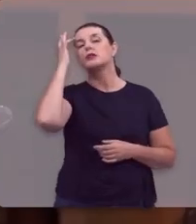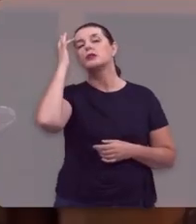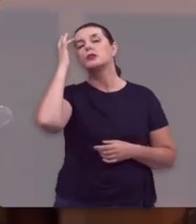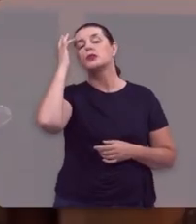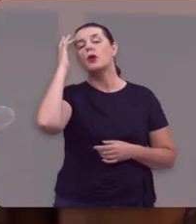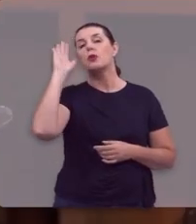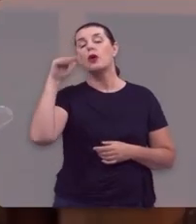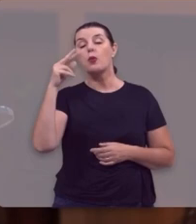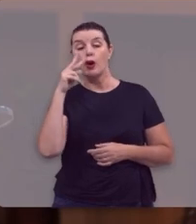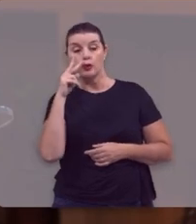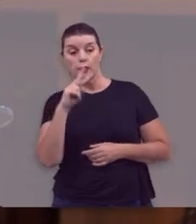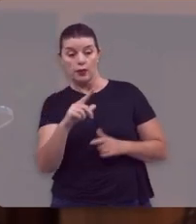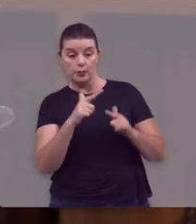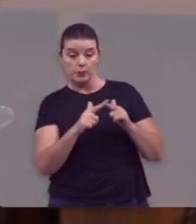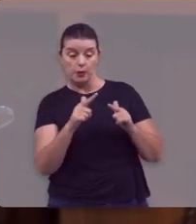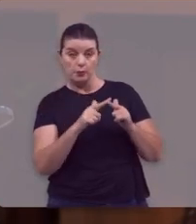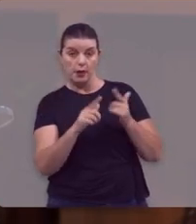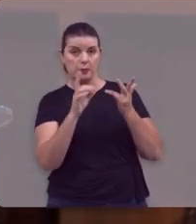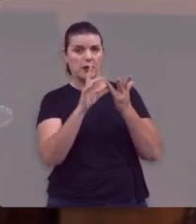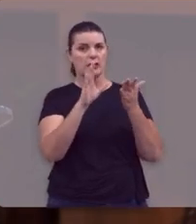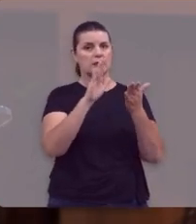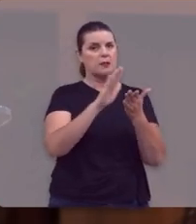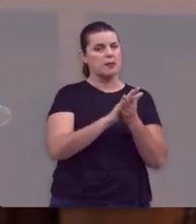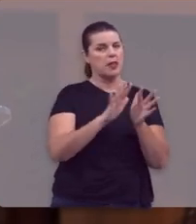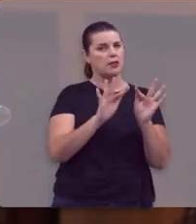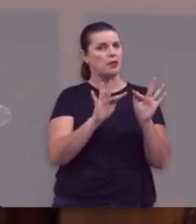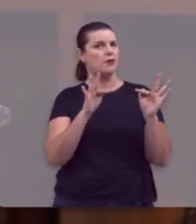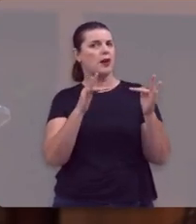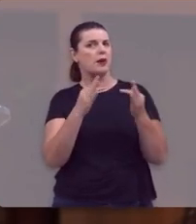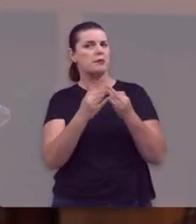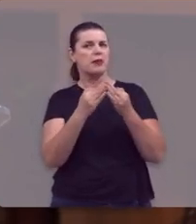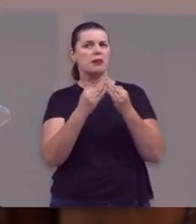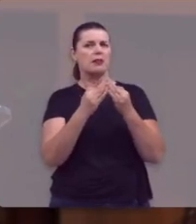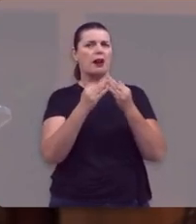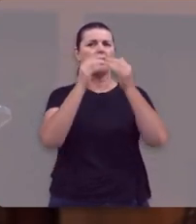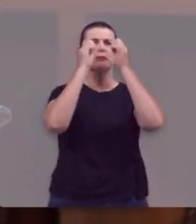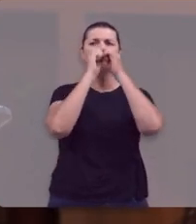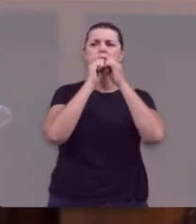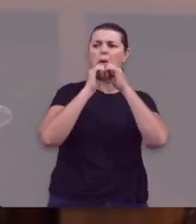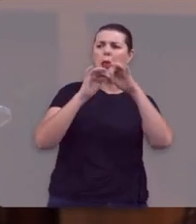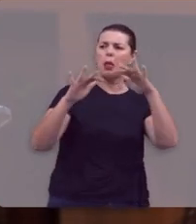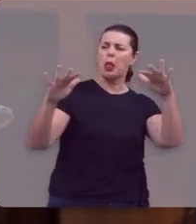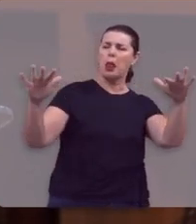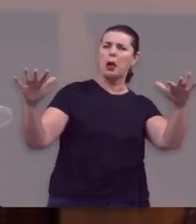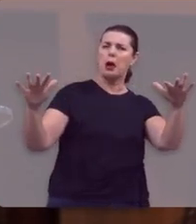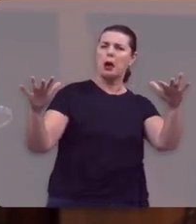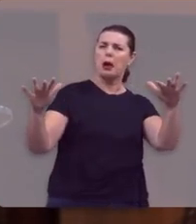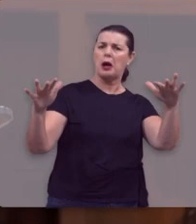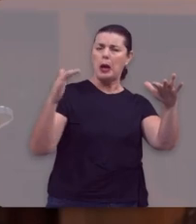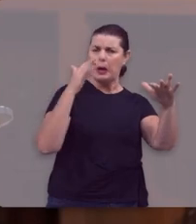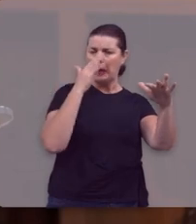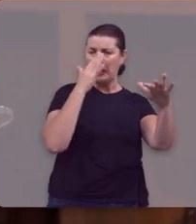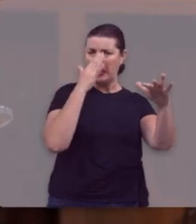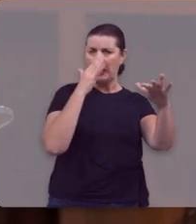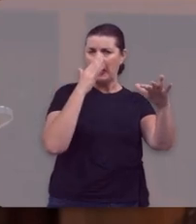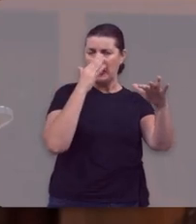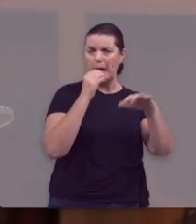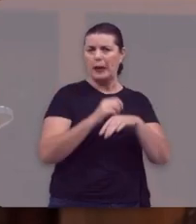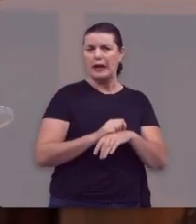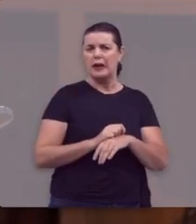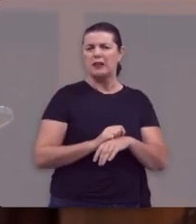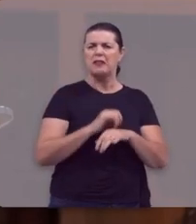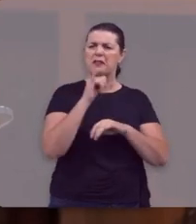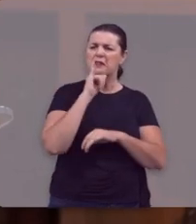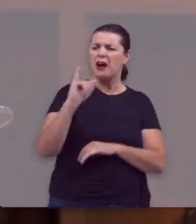Quantas pessoas que, ao constatarem um problema no casamento, na família, espalham o problema para todo mundo,